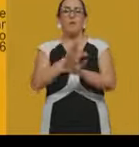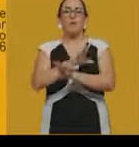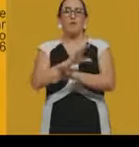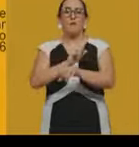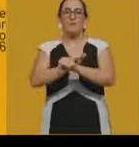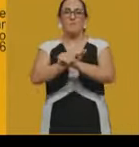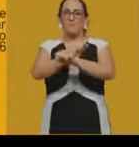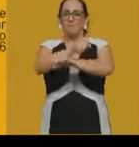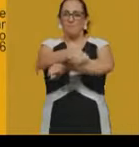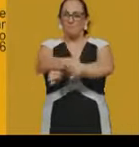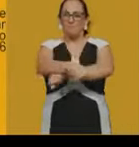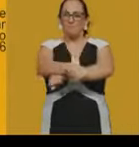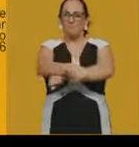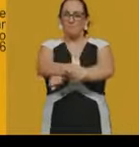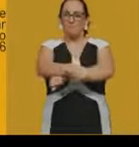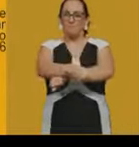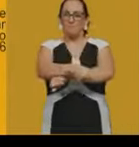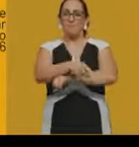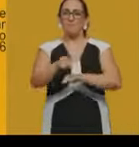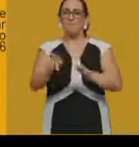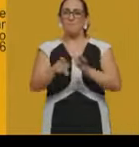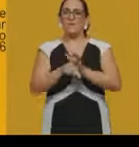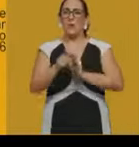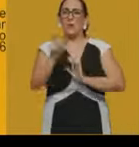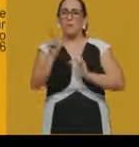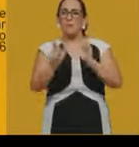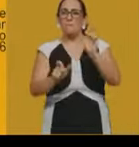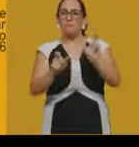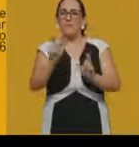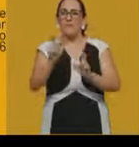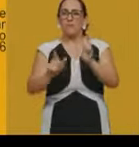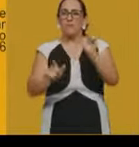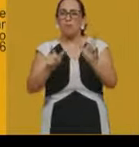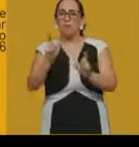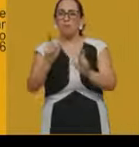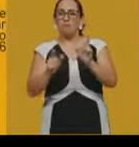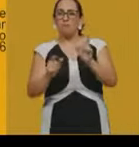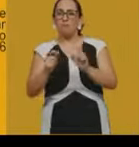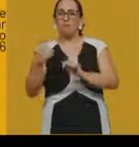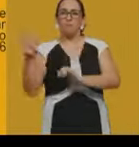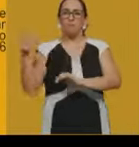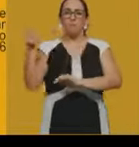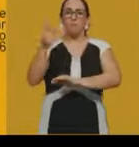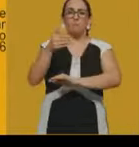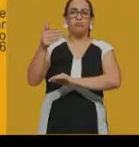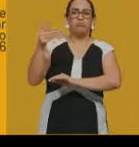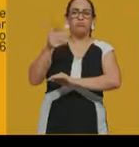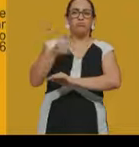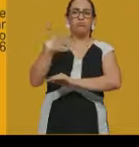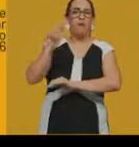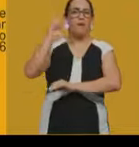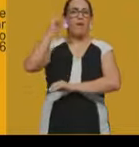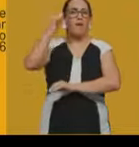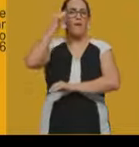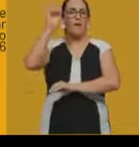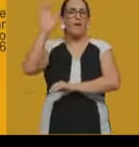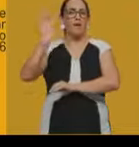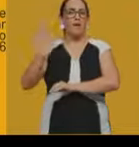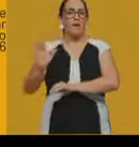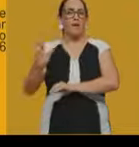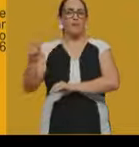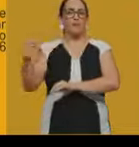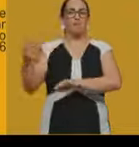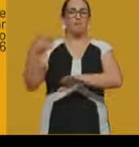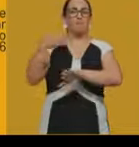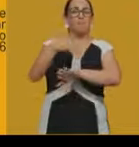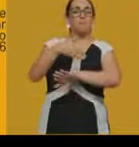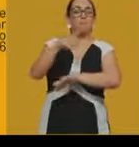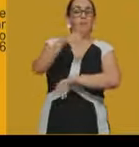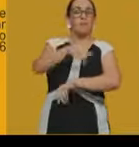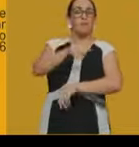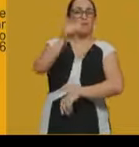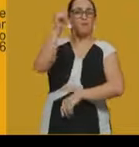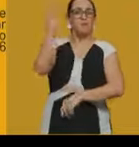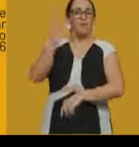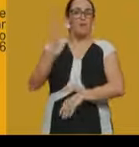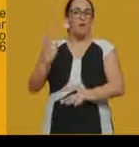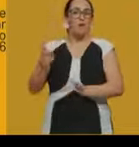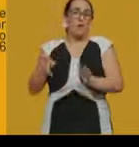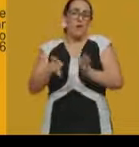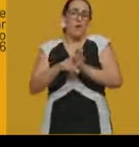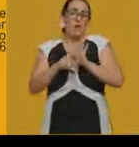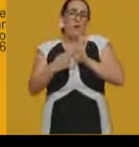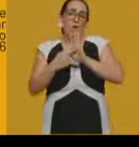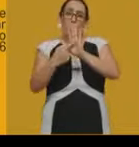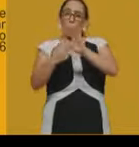né? Das pessoas que foram trazidas da África. Então, todo esse histórico, ele acaba, né? Caracterizando as nossas relações